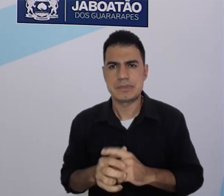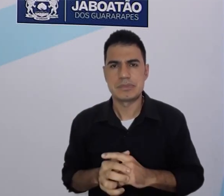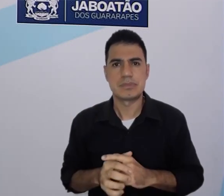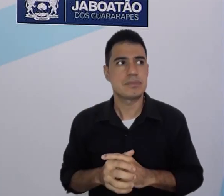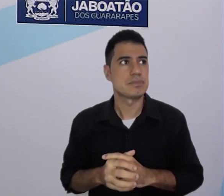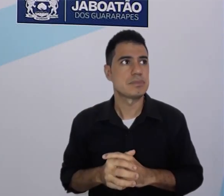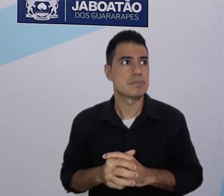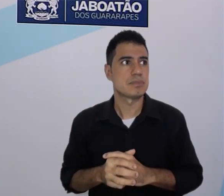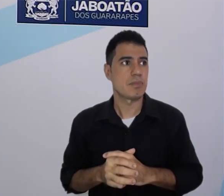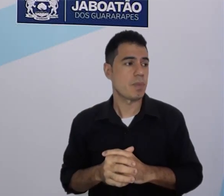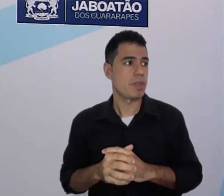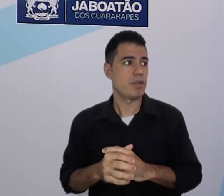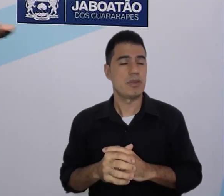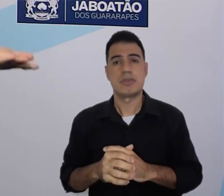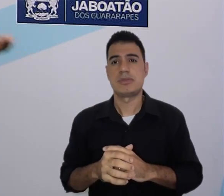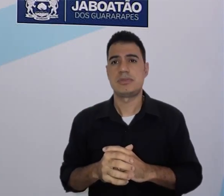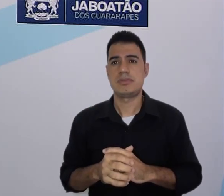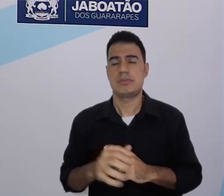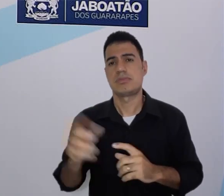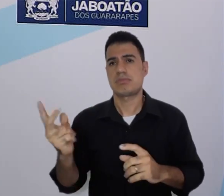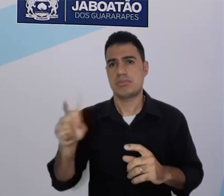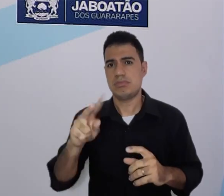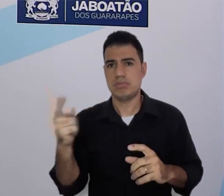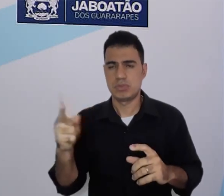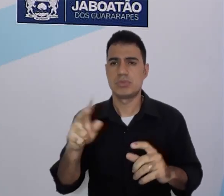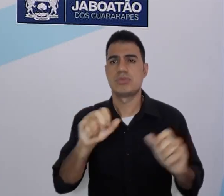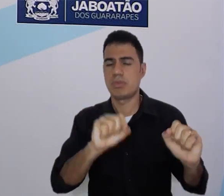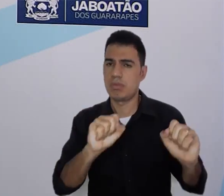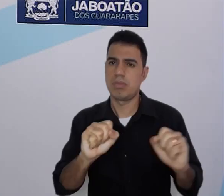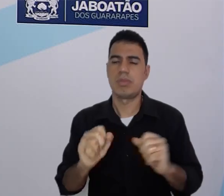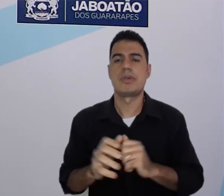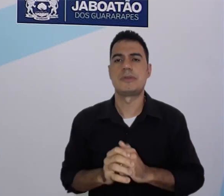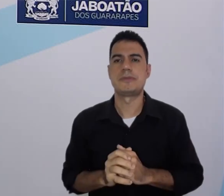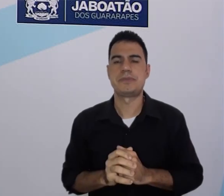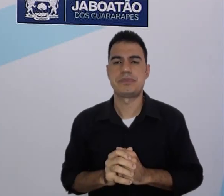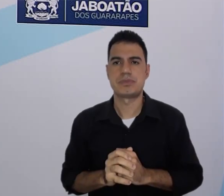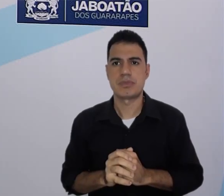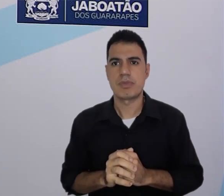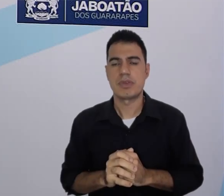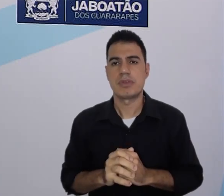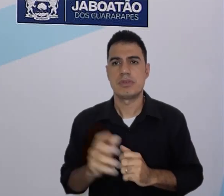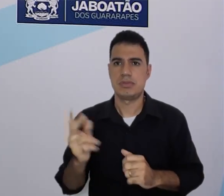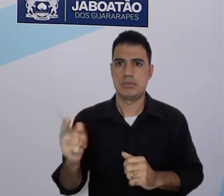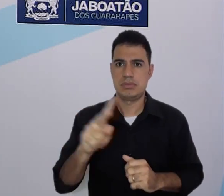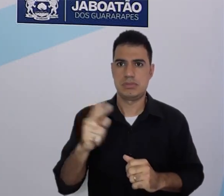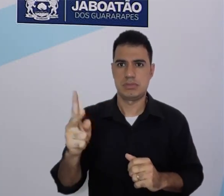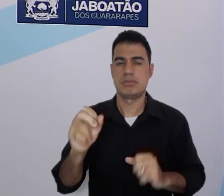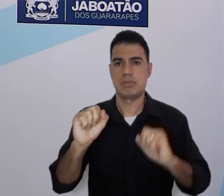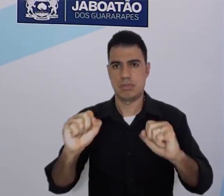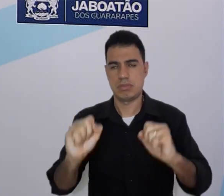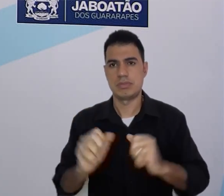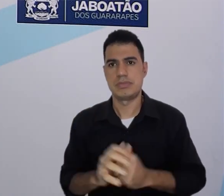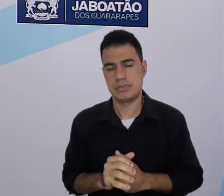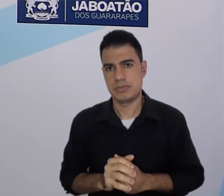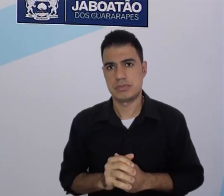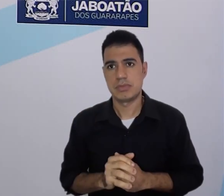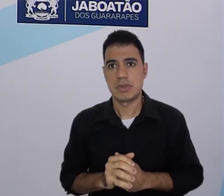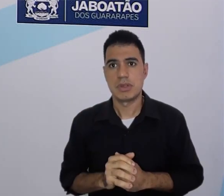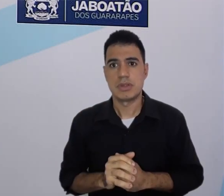como no caso de Seiya, o surname dele é Pegaso. My surname is Pegaso.